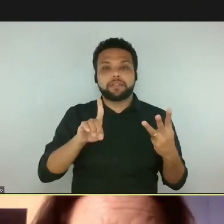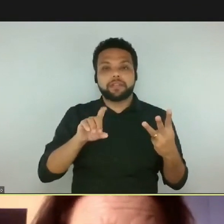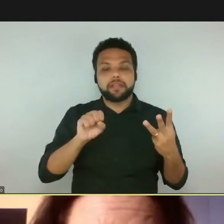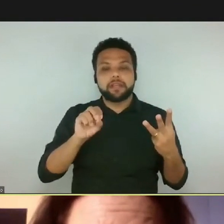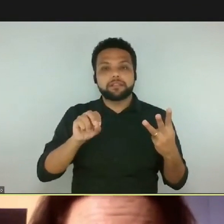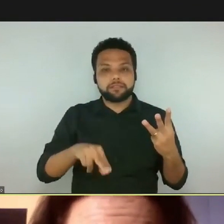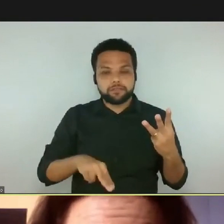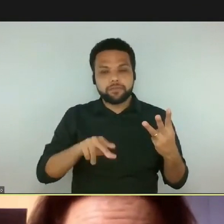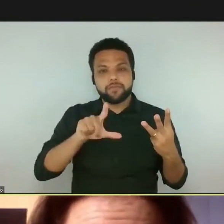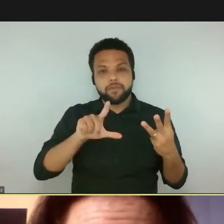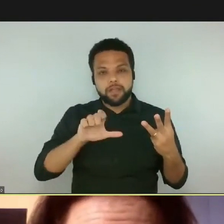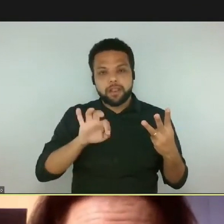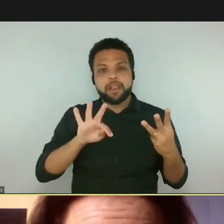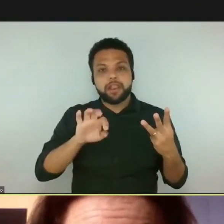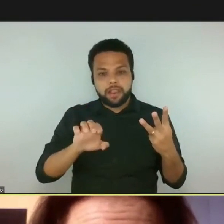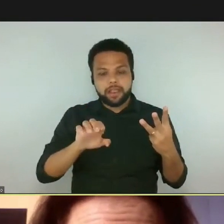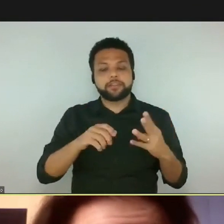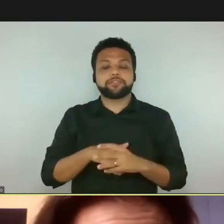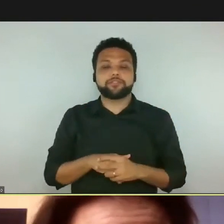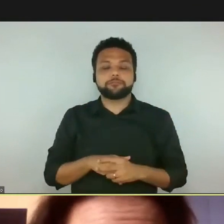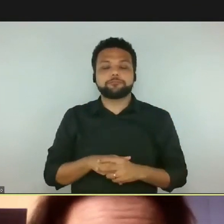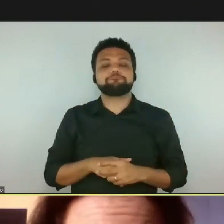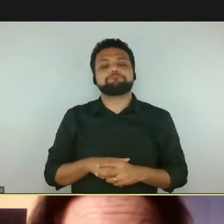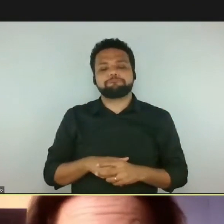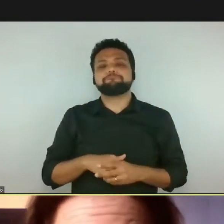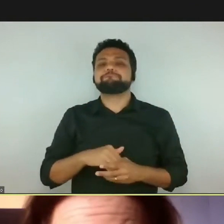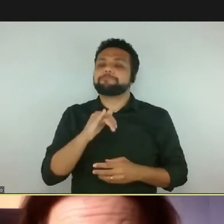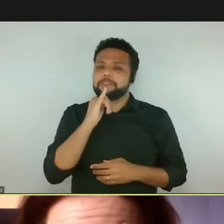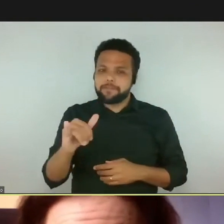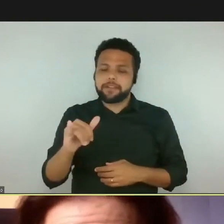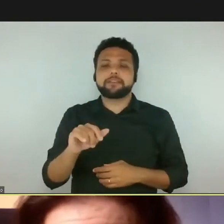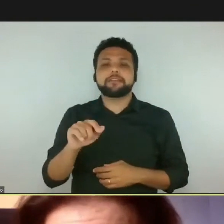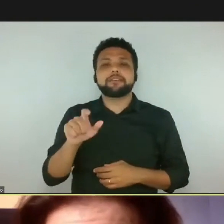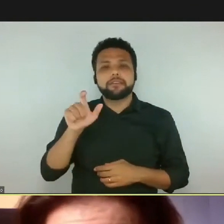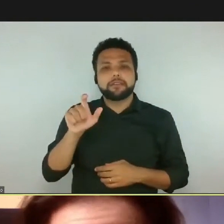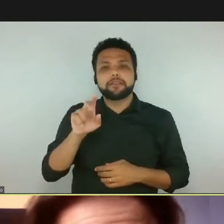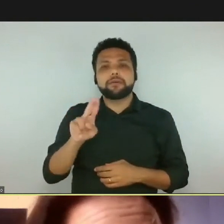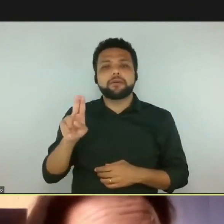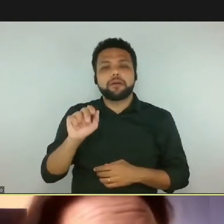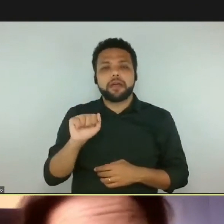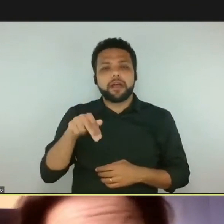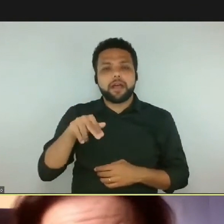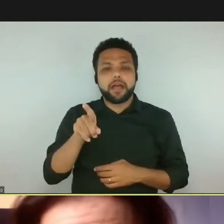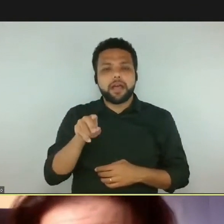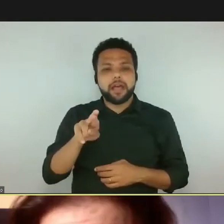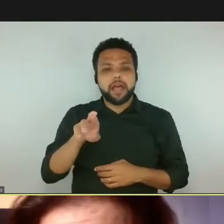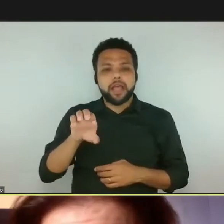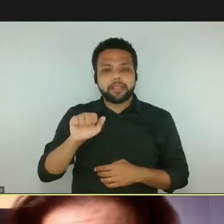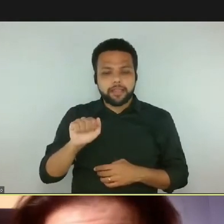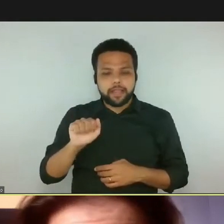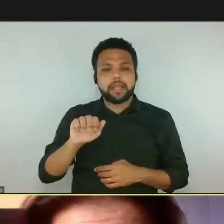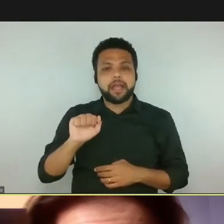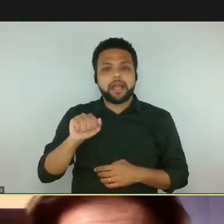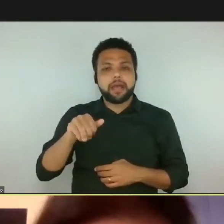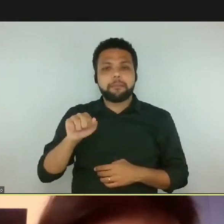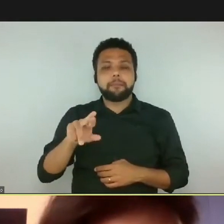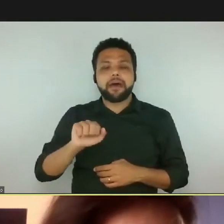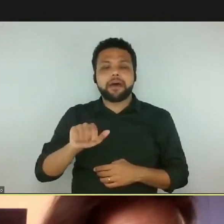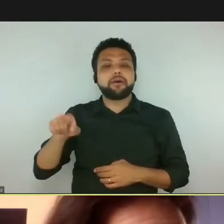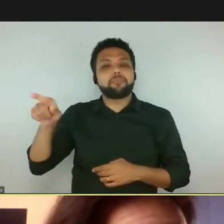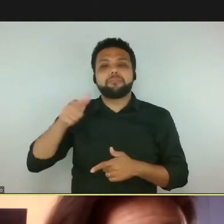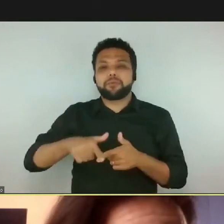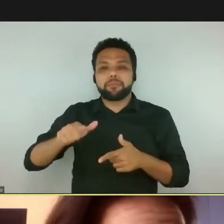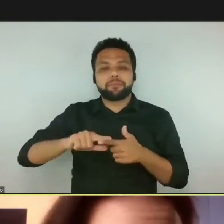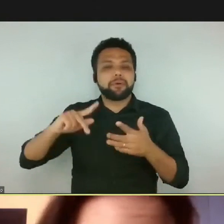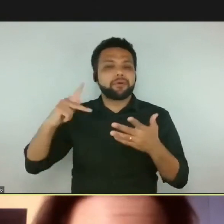a educadora Andréia Amaral só teve uma questão de luta em família, não podendo estar presente nessa mesa.